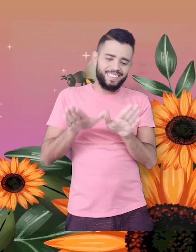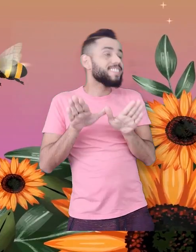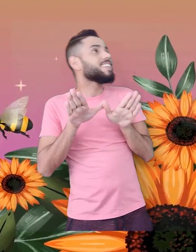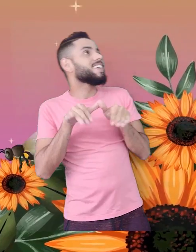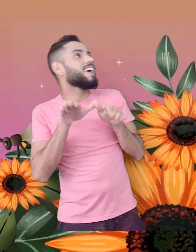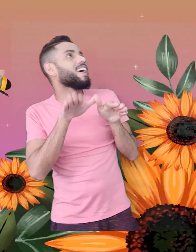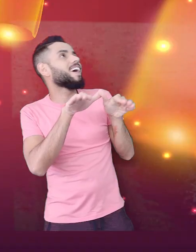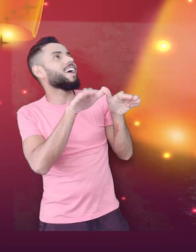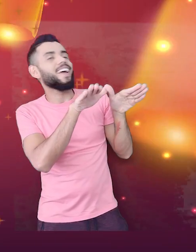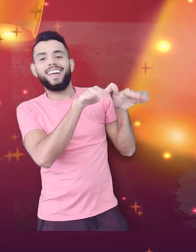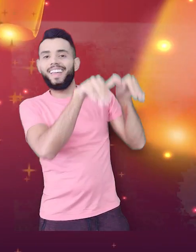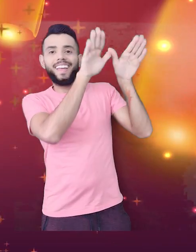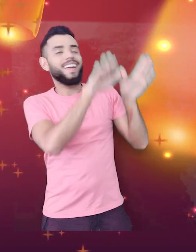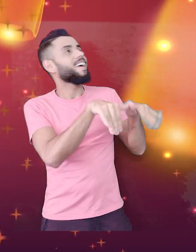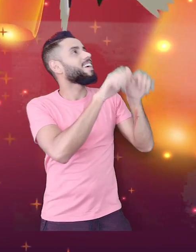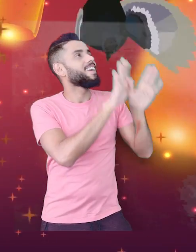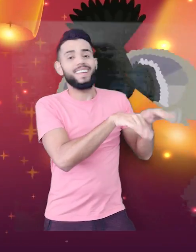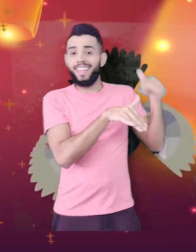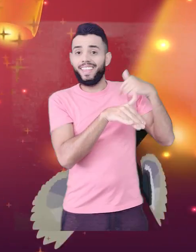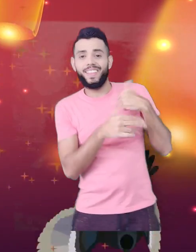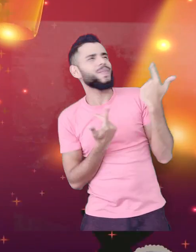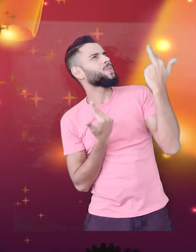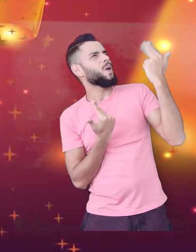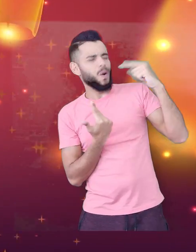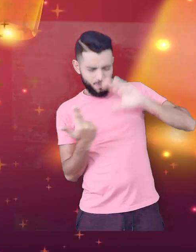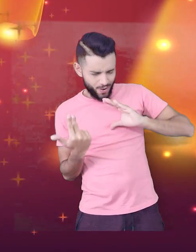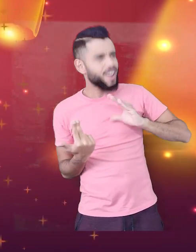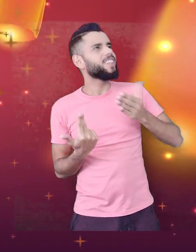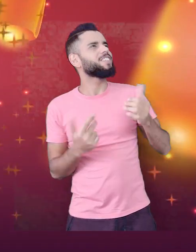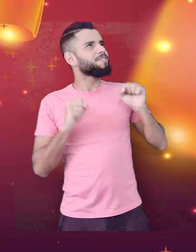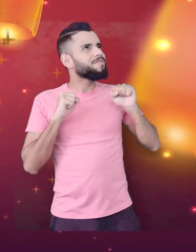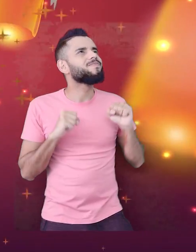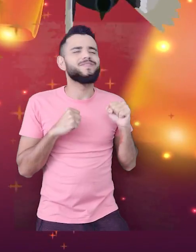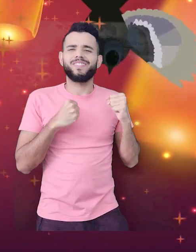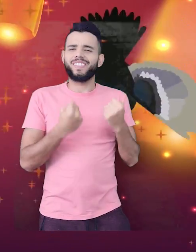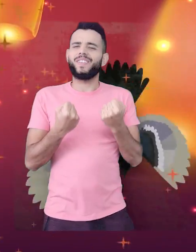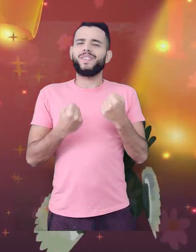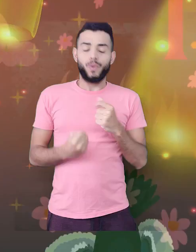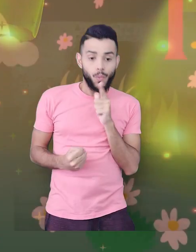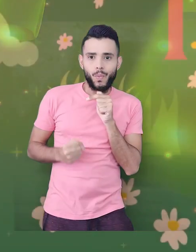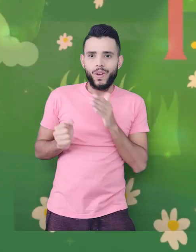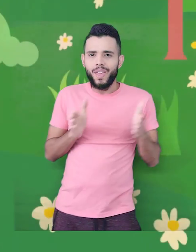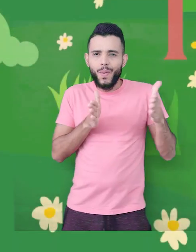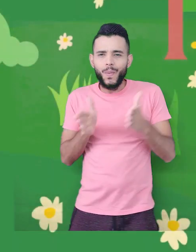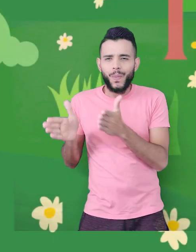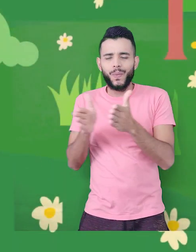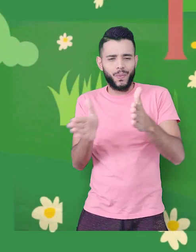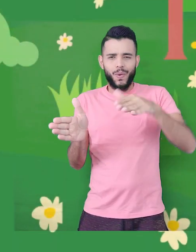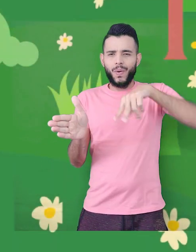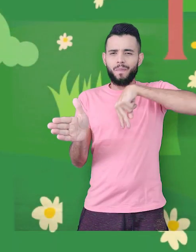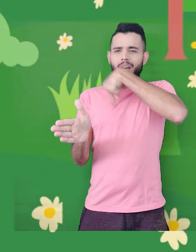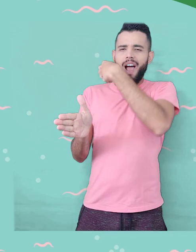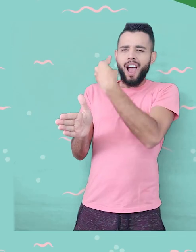Saltando vai saltar Mergulho no rio Sumiu meu